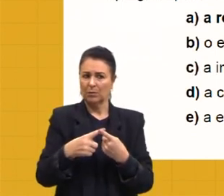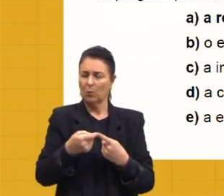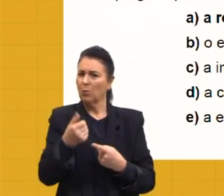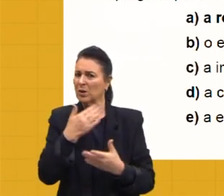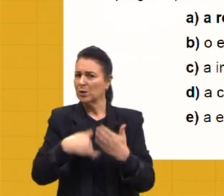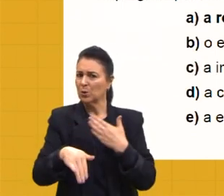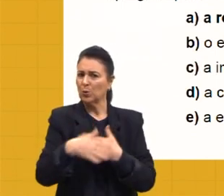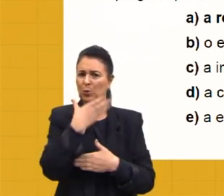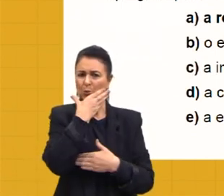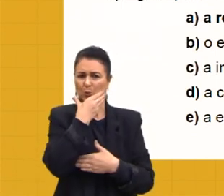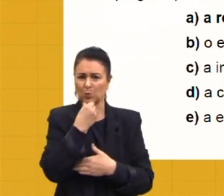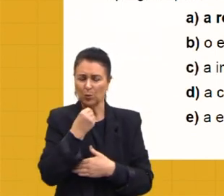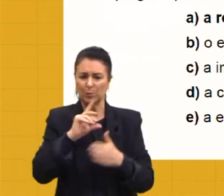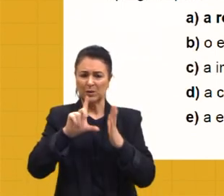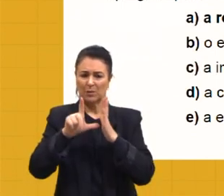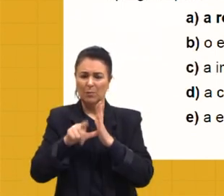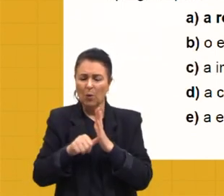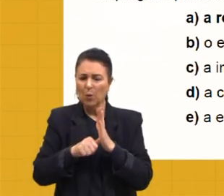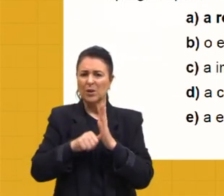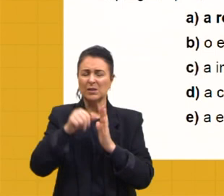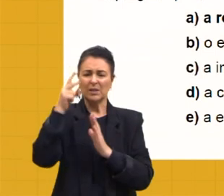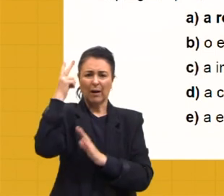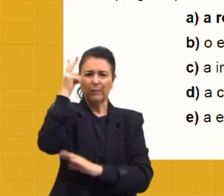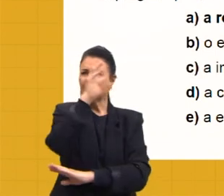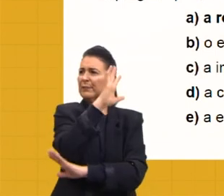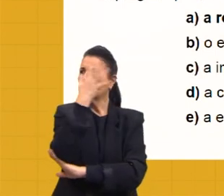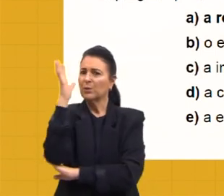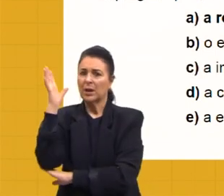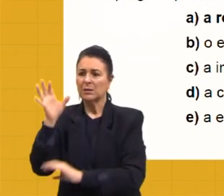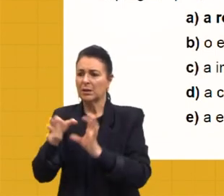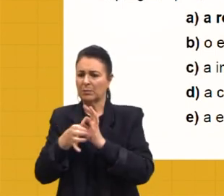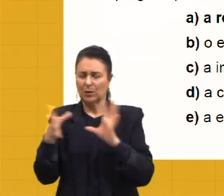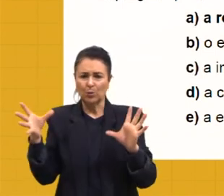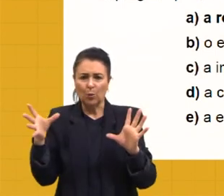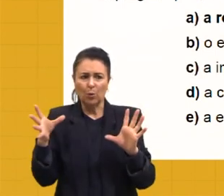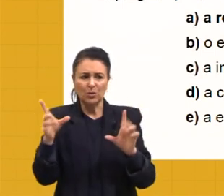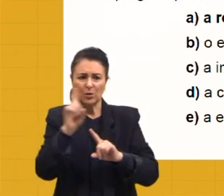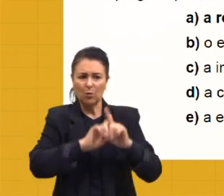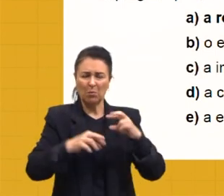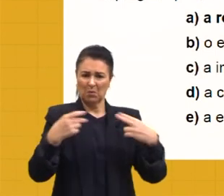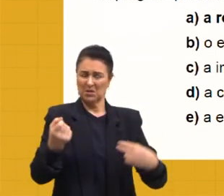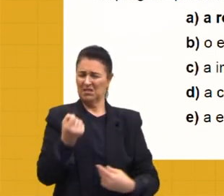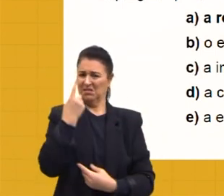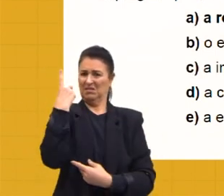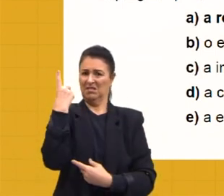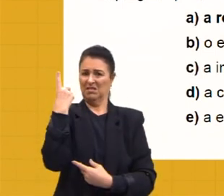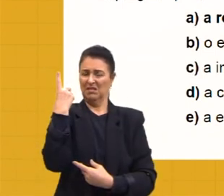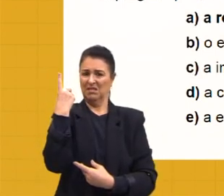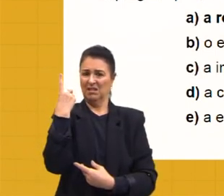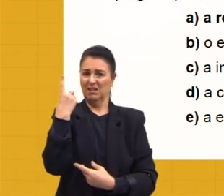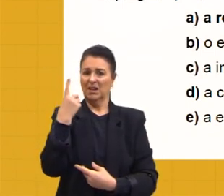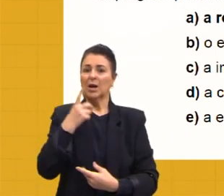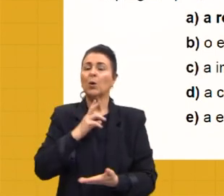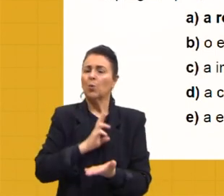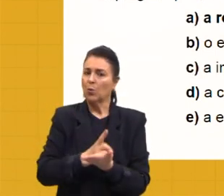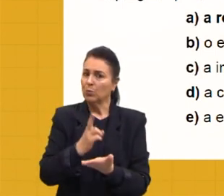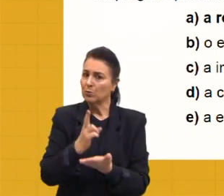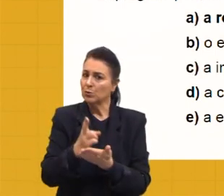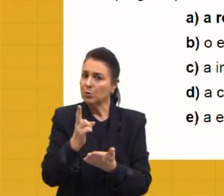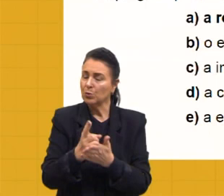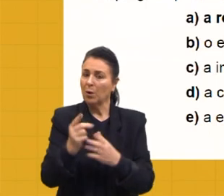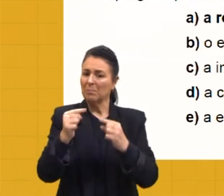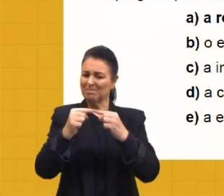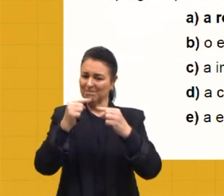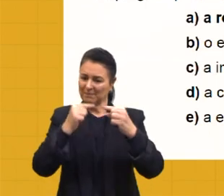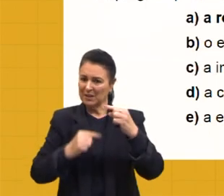depois que a natureza de há muito os libertou de uma condição estranha, continuem, no entanto, de bom grado menores durante